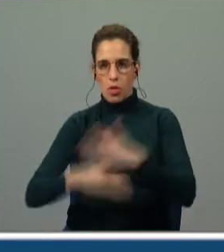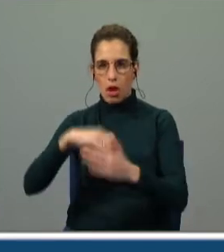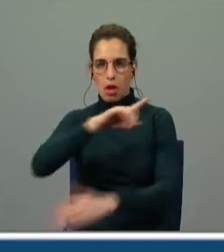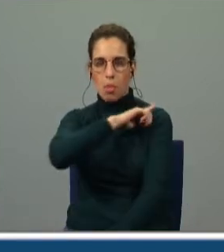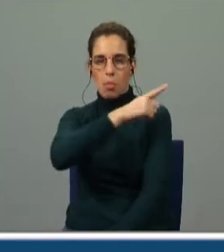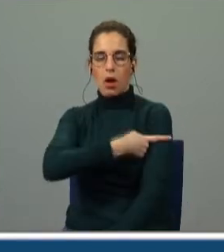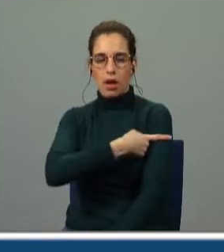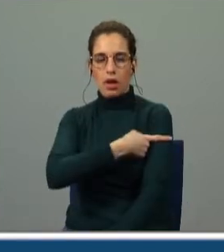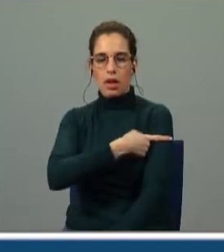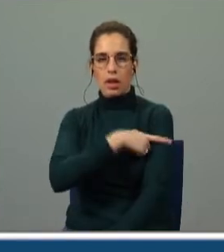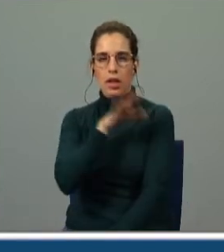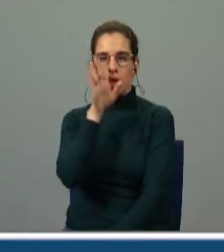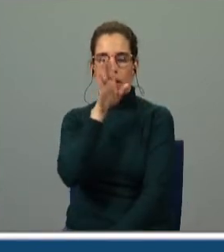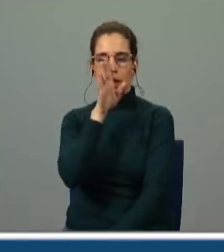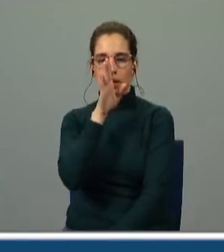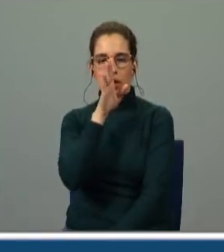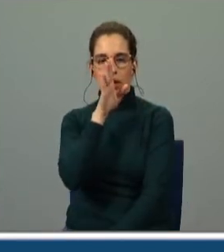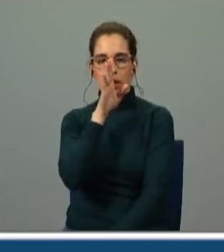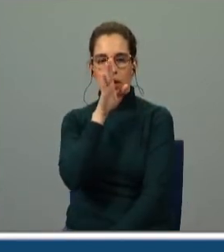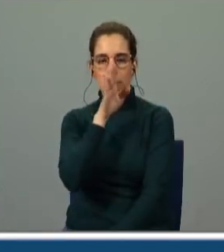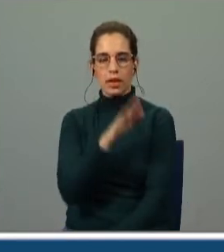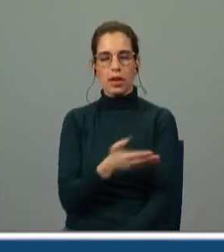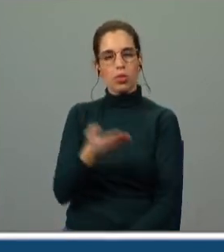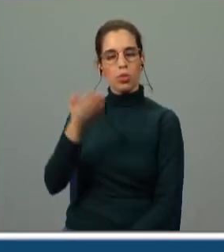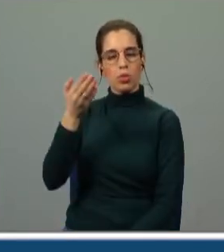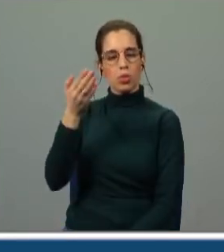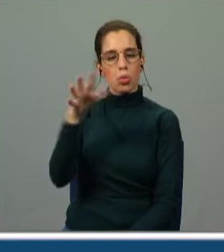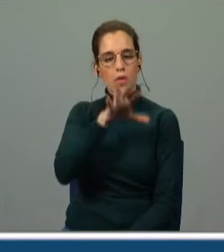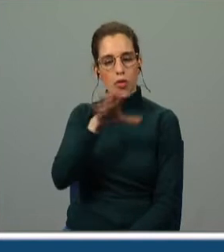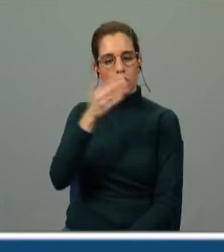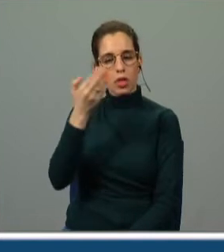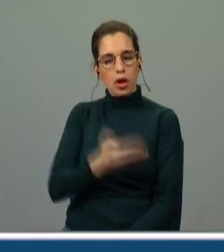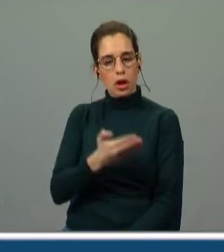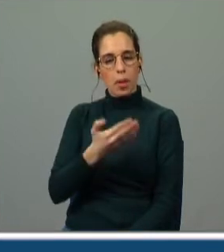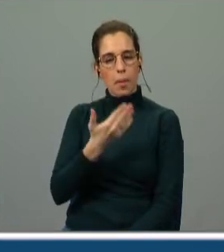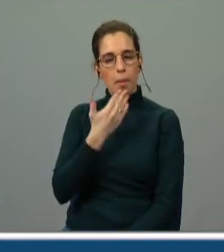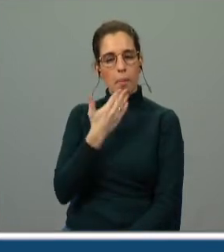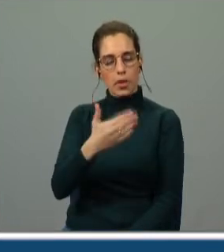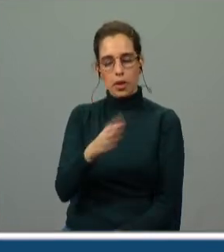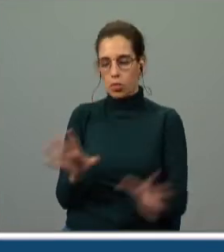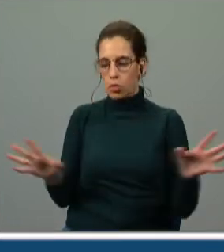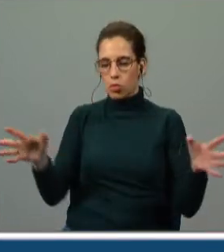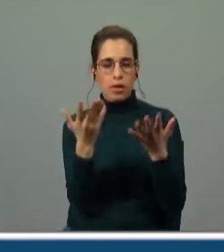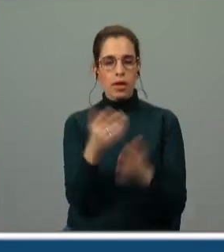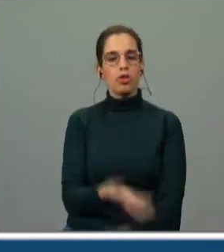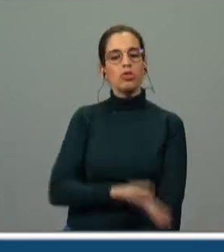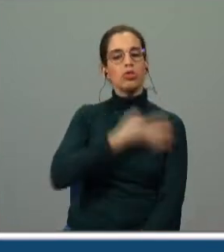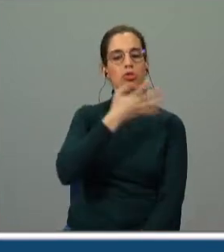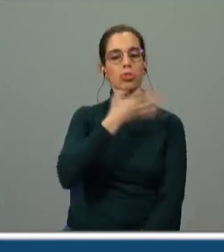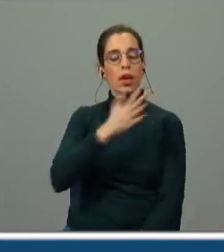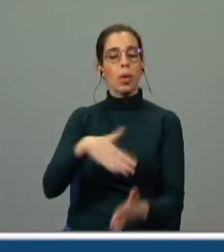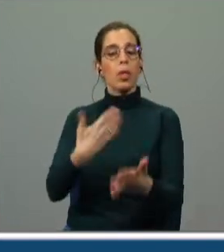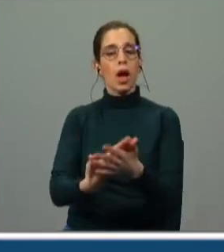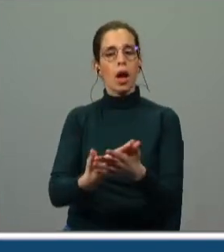se é um ato de justiça exigido pelo conjunto da política nacional. que ele dá